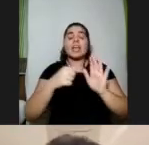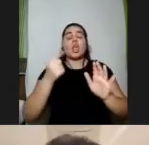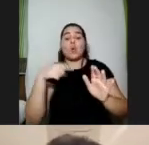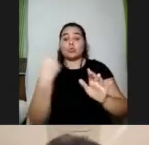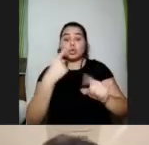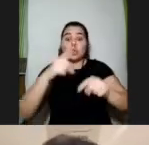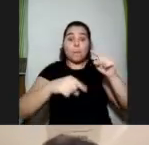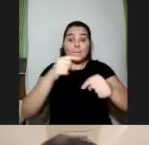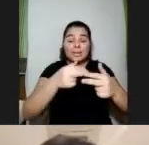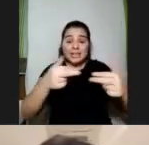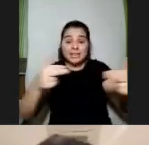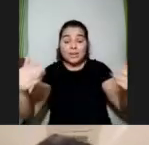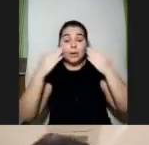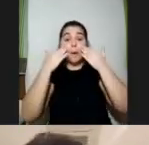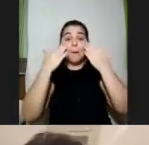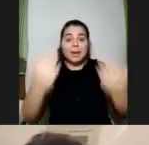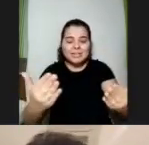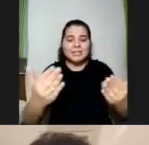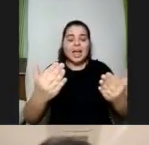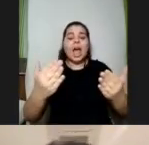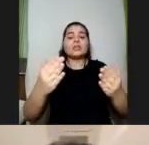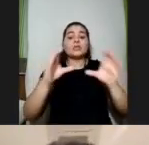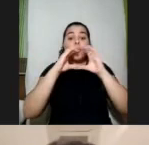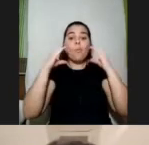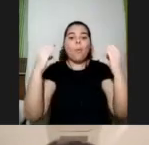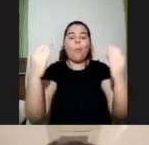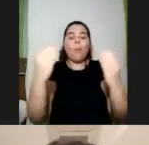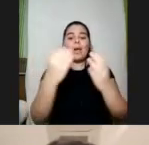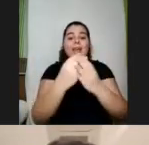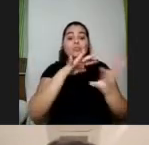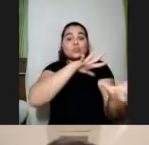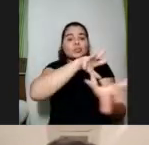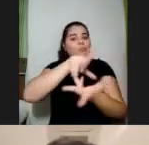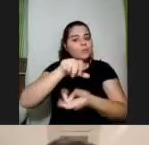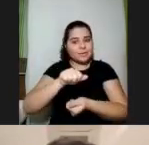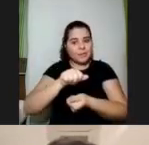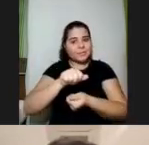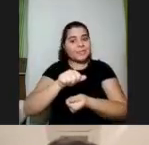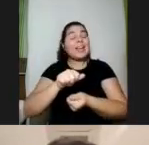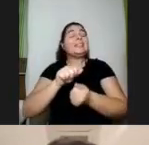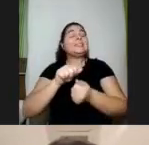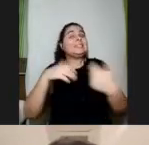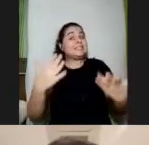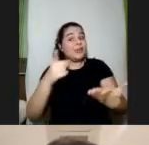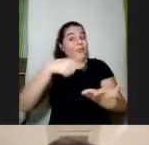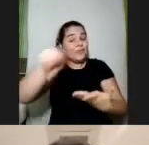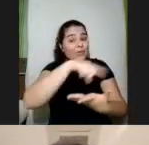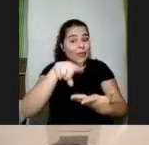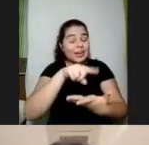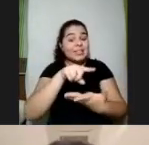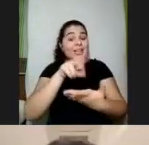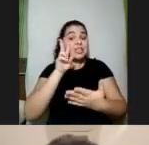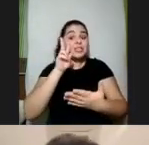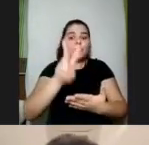apresentado num congresso internacional então gente vocês estão tendo acesso a coisas assim